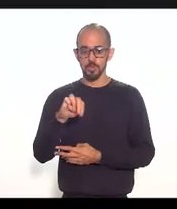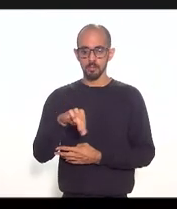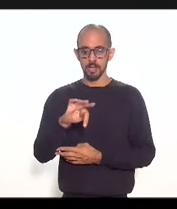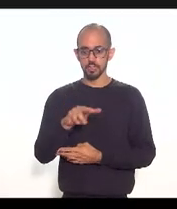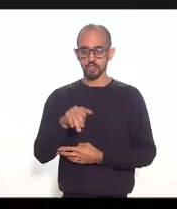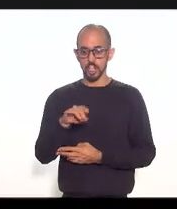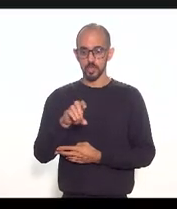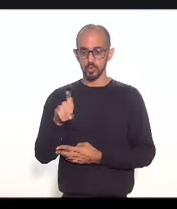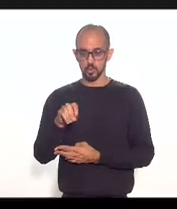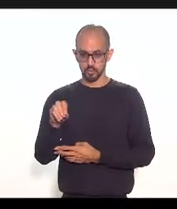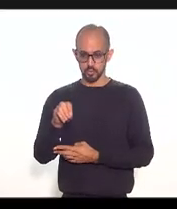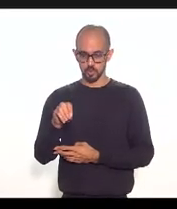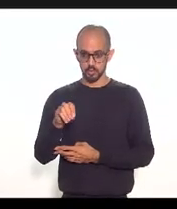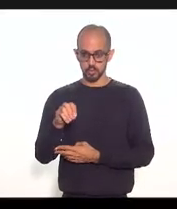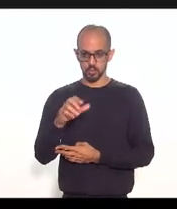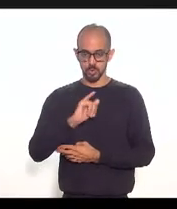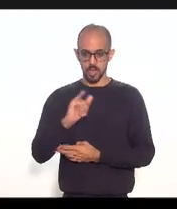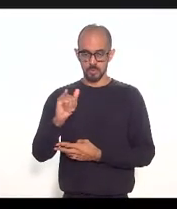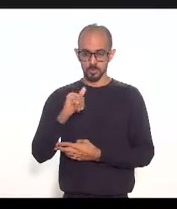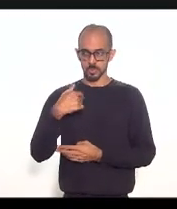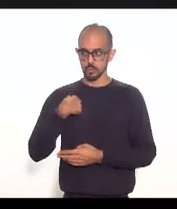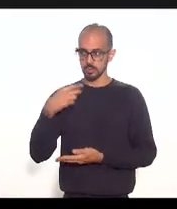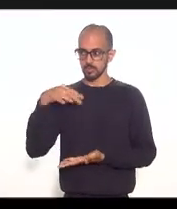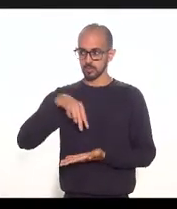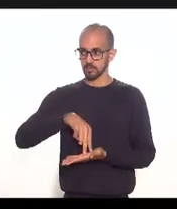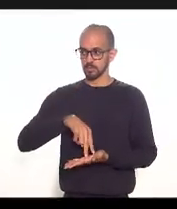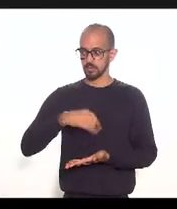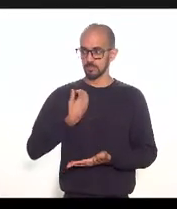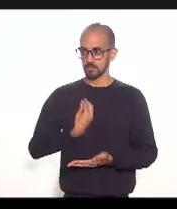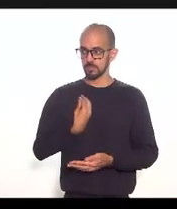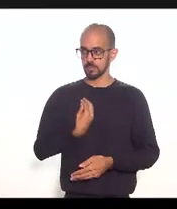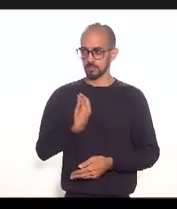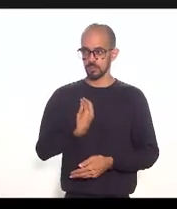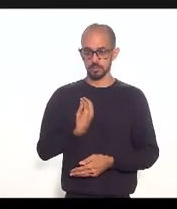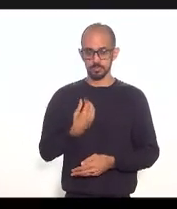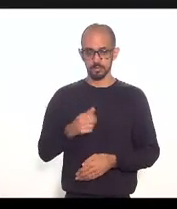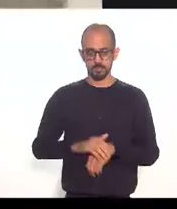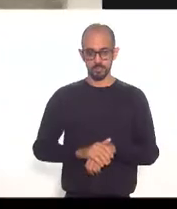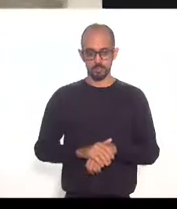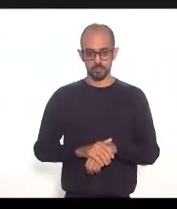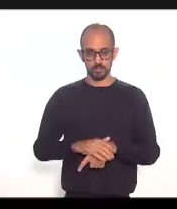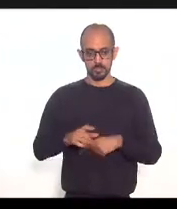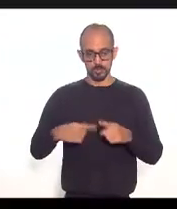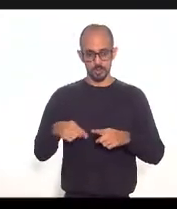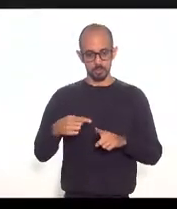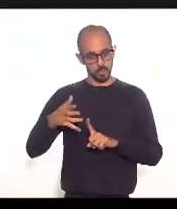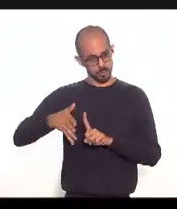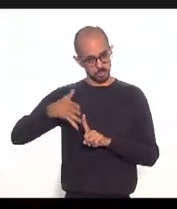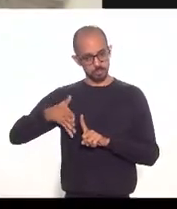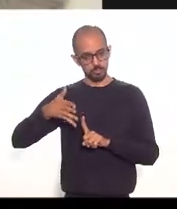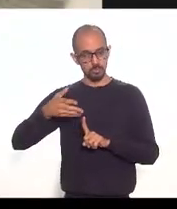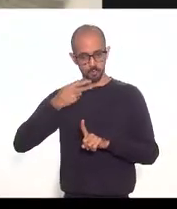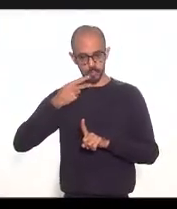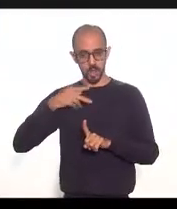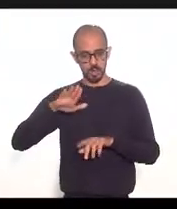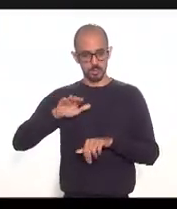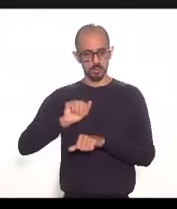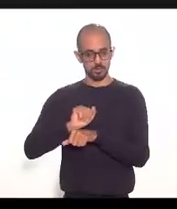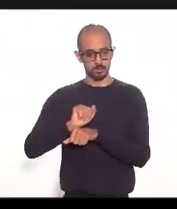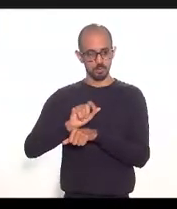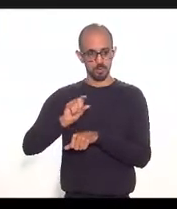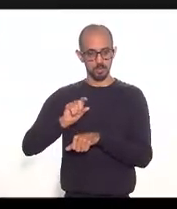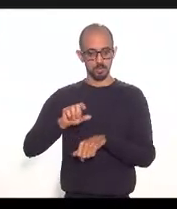Machado obrigado Chico depois passo a palavra para você quando chegar a vez do deputado doutora Graziella